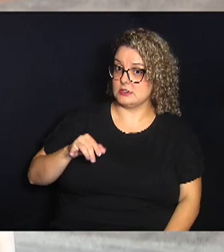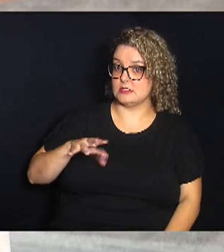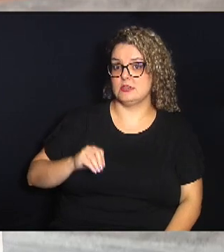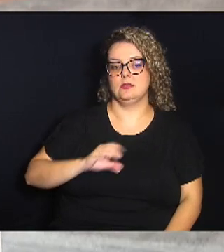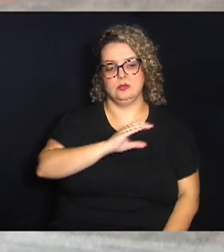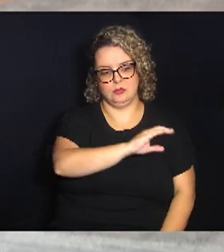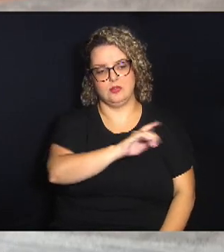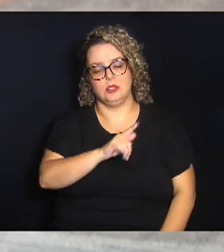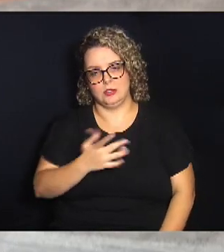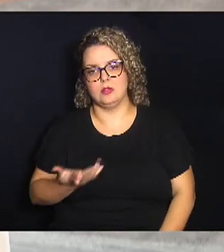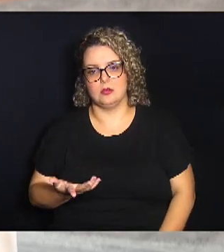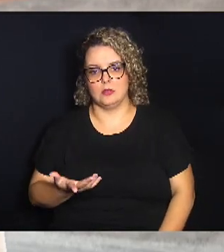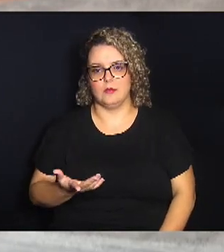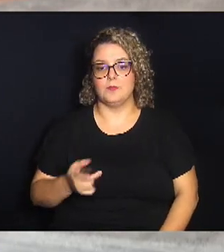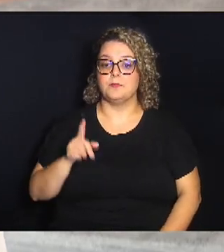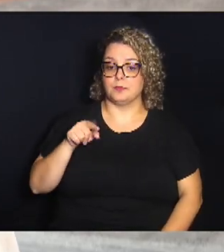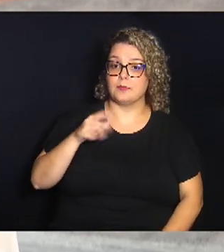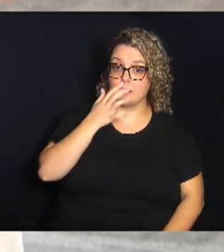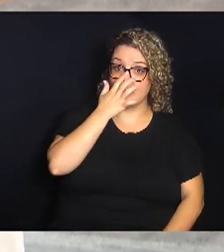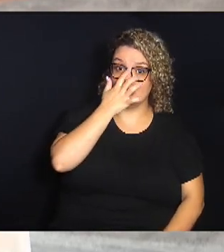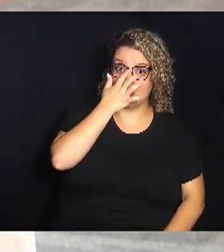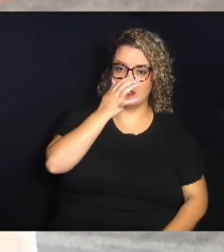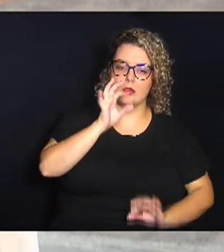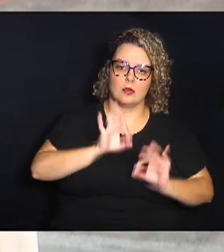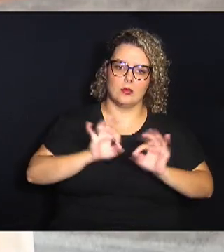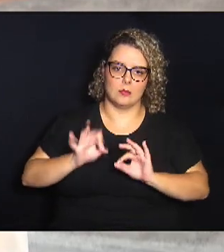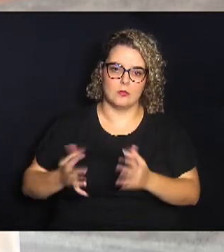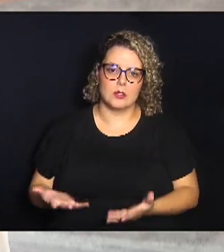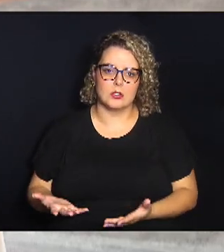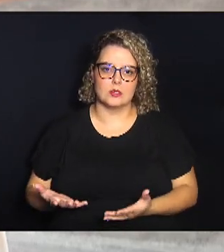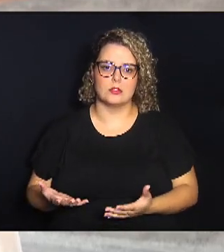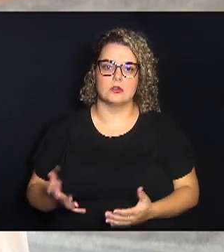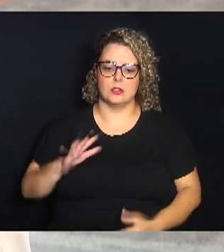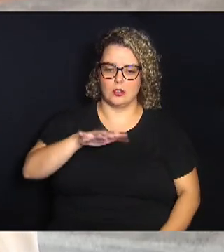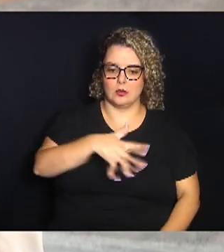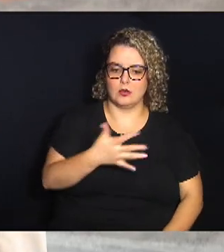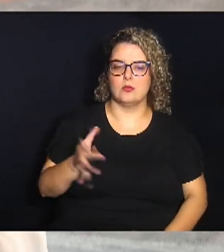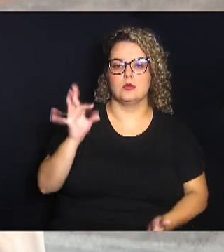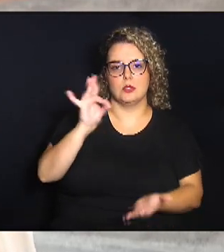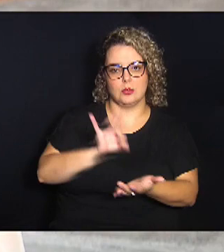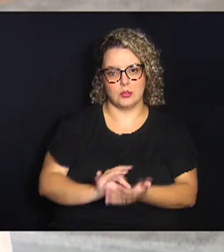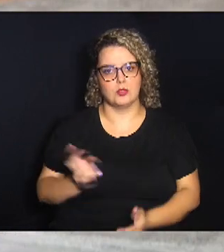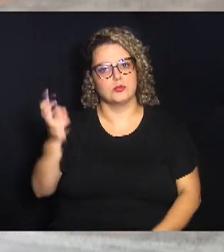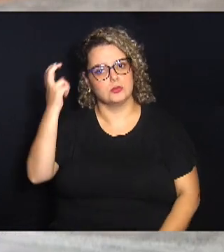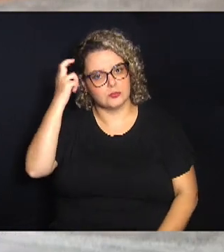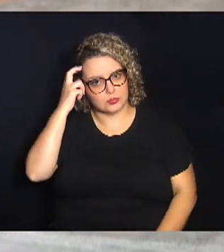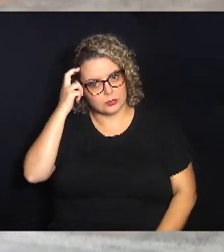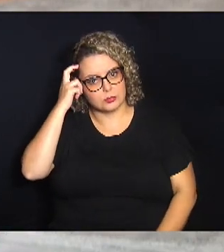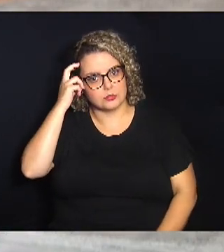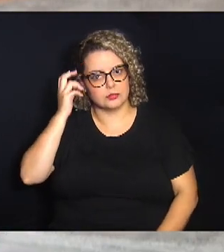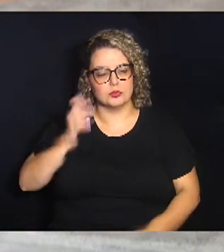Campo Grande, vai ser um projeto que entra no calendário cultural, um